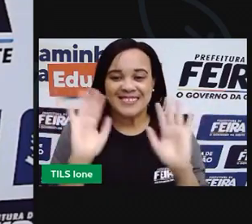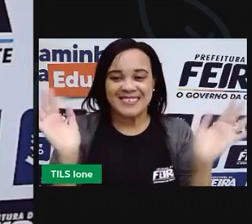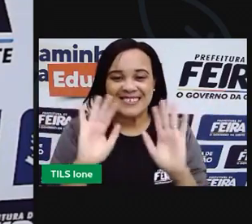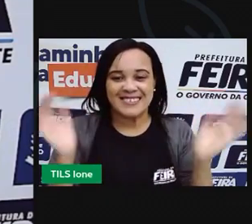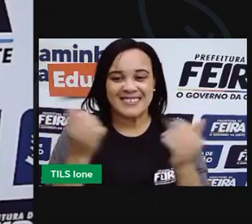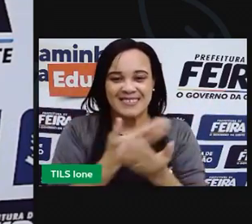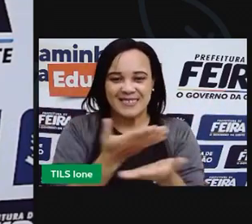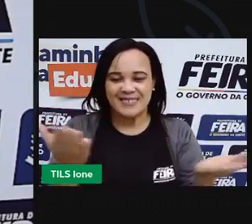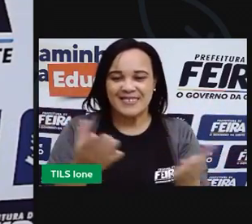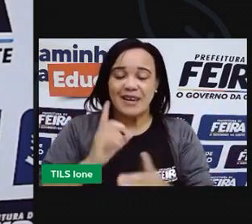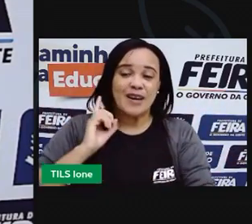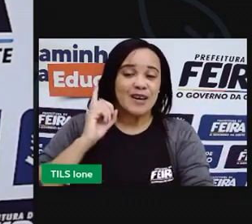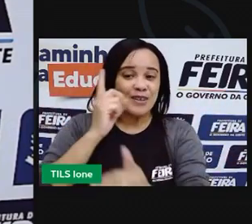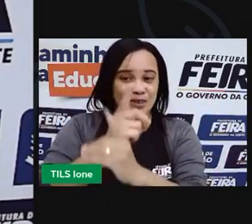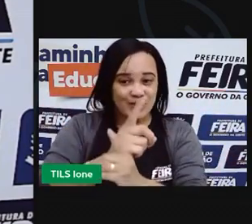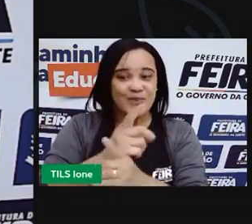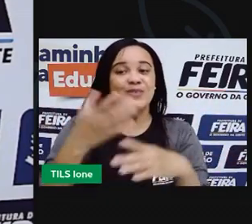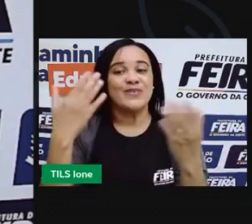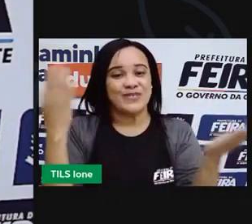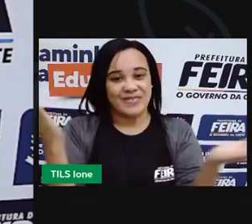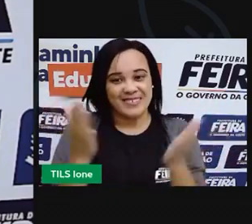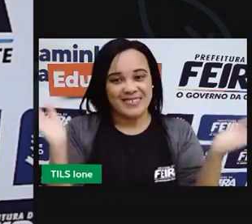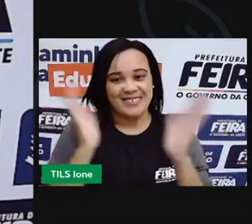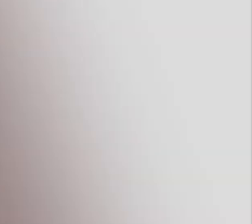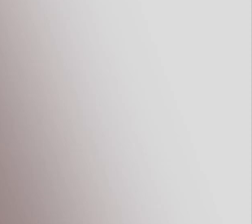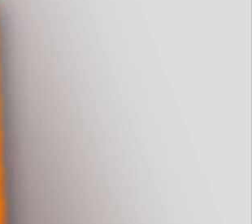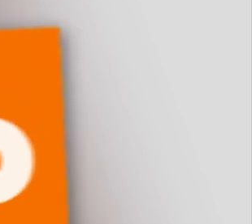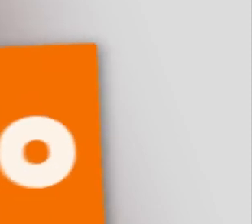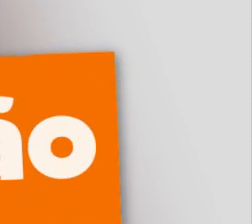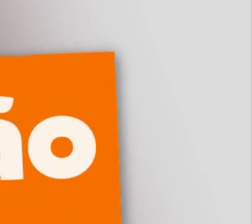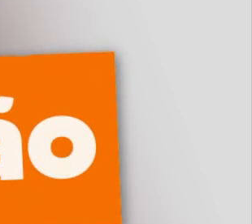Até o próximo encontro. Tchau.